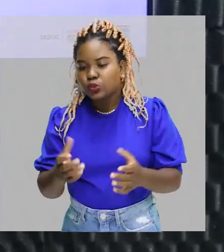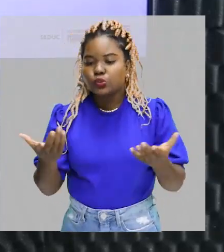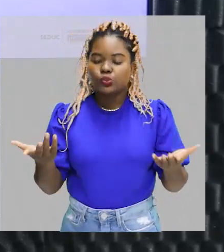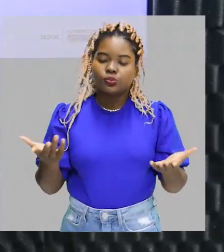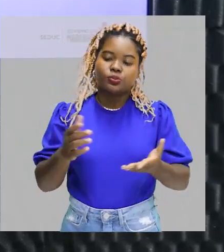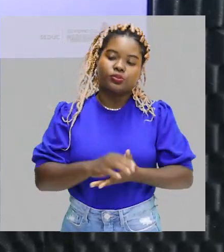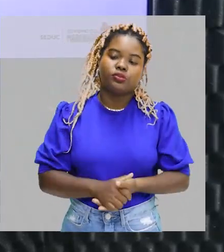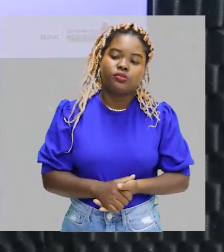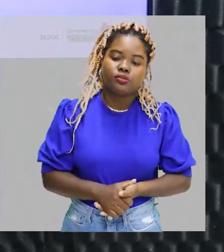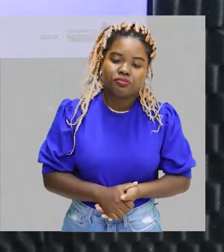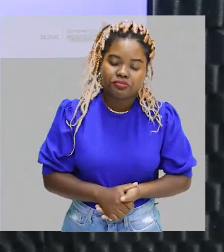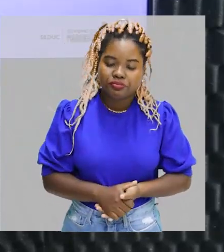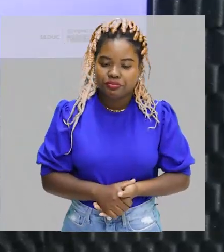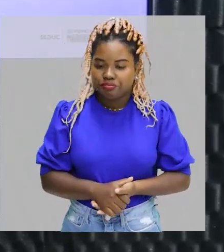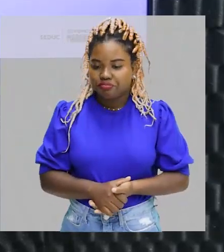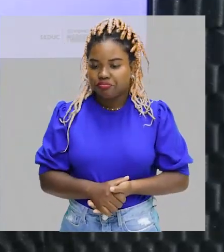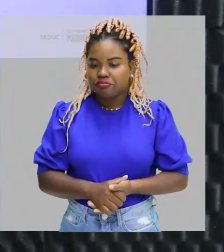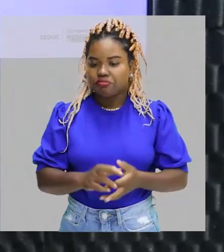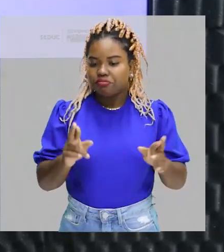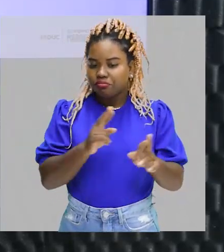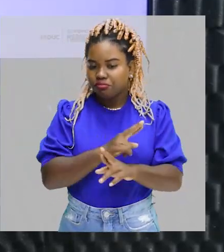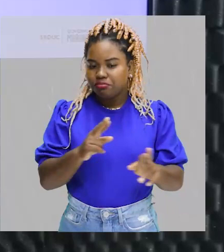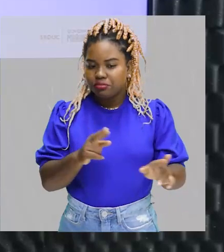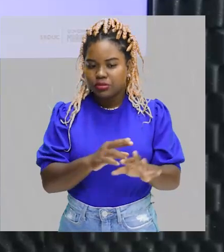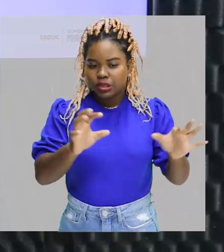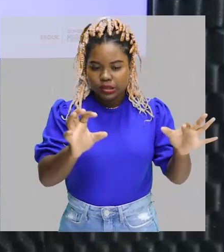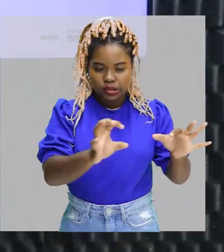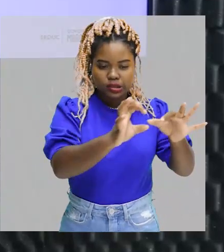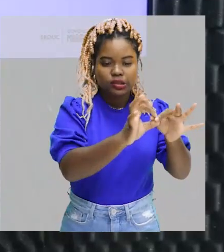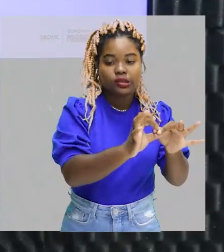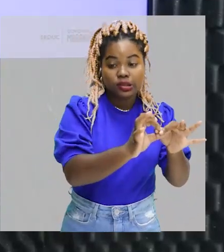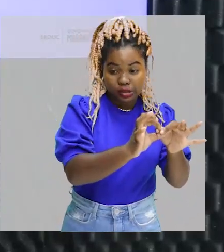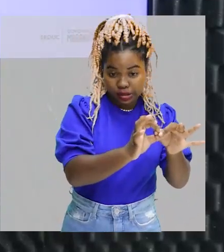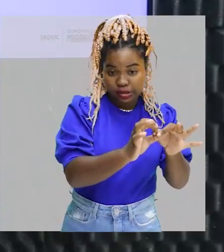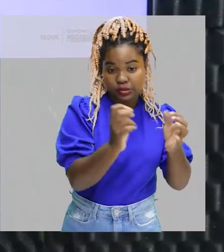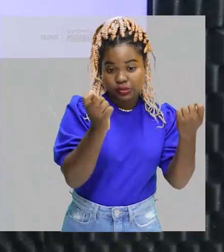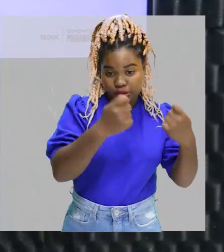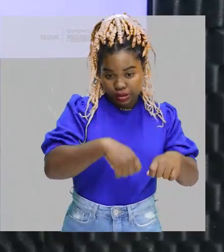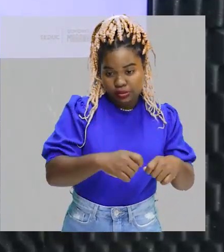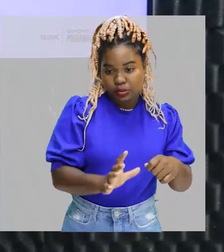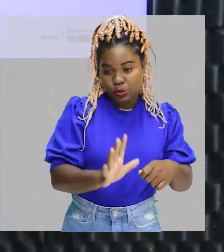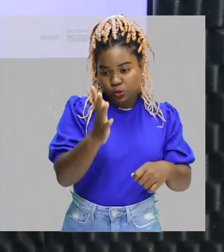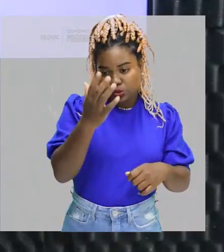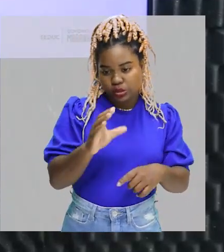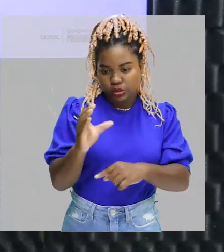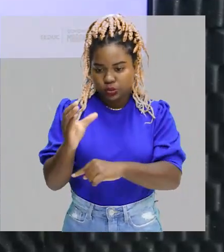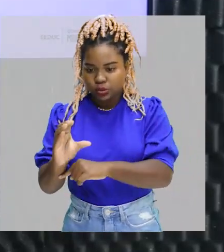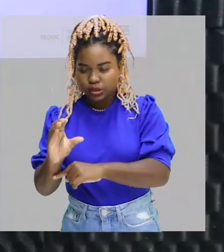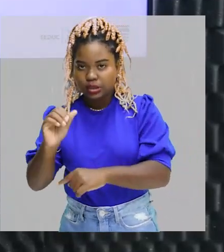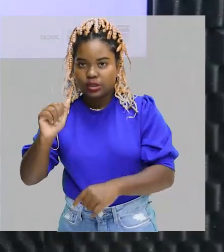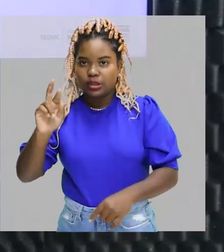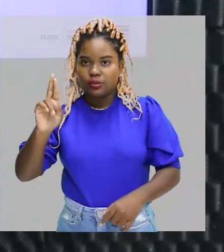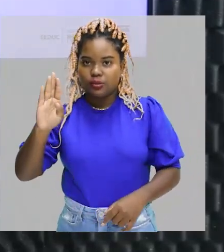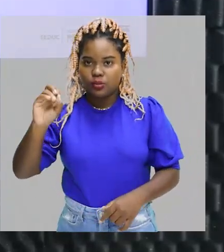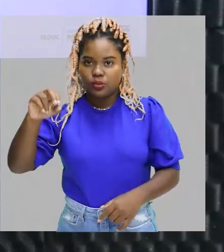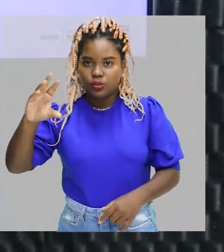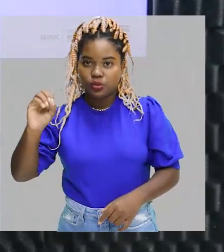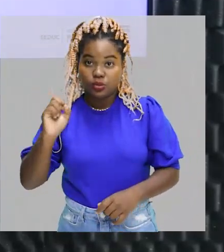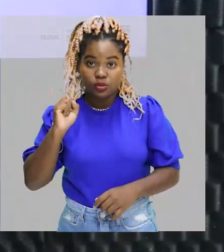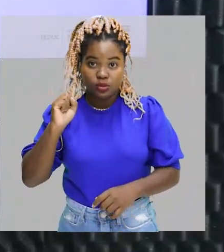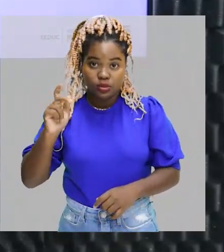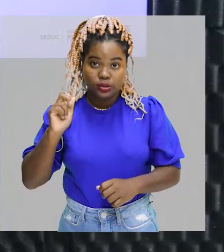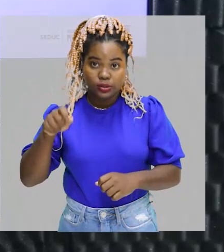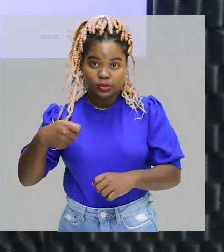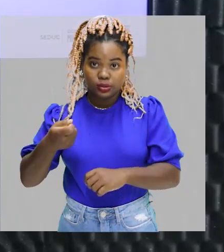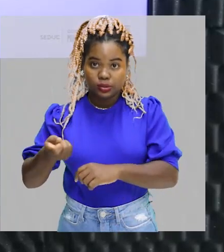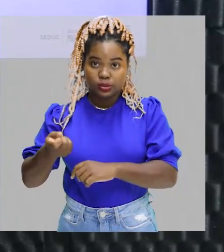sua estrutura, com relação às ligações que o carbono pode fazer, pode executar. Show!